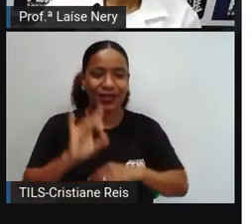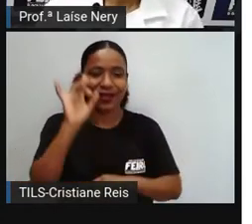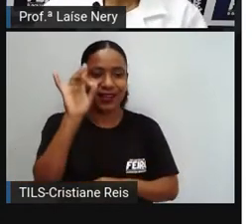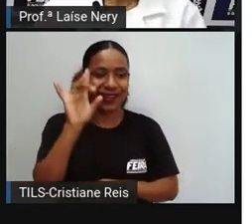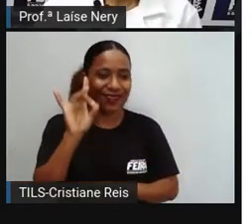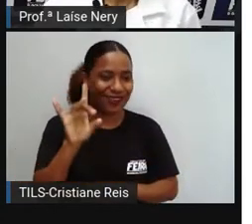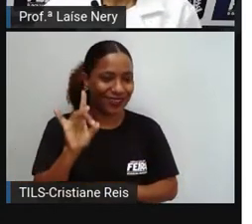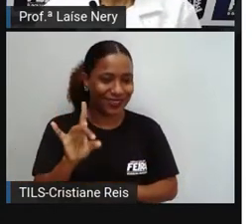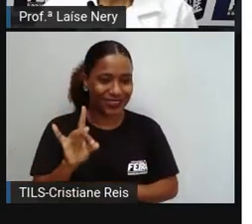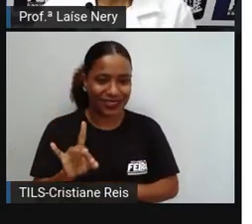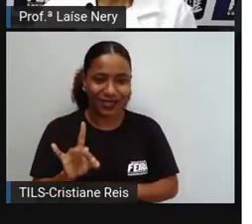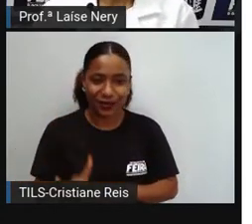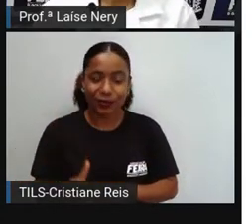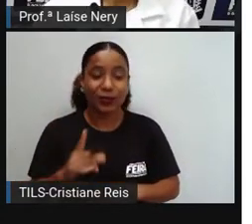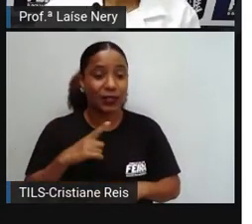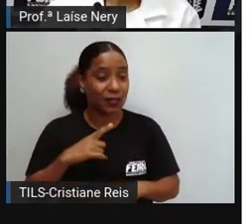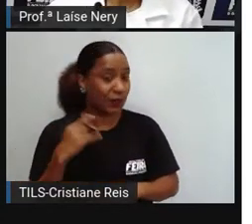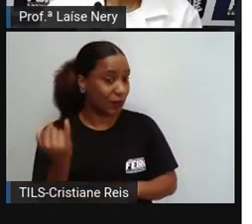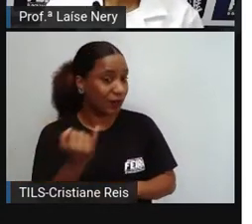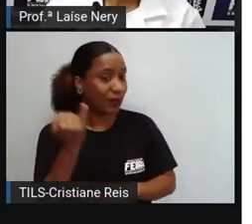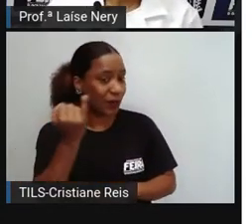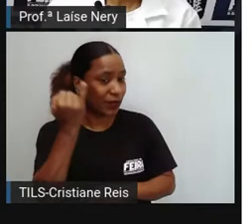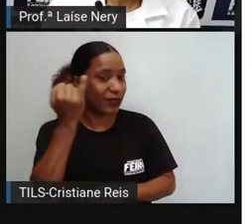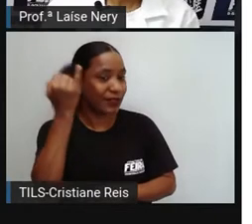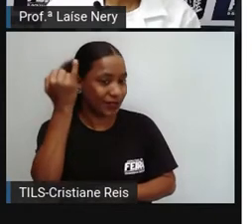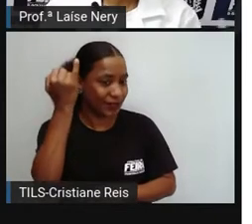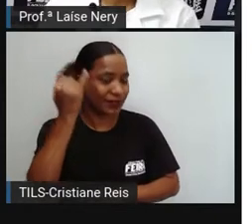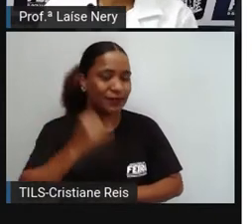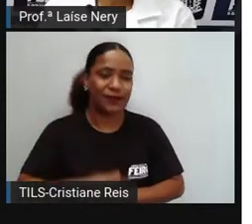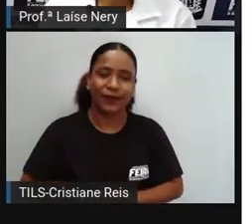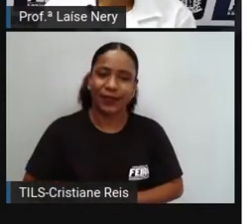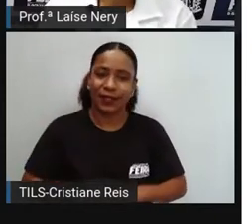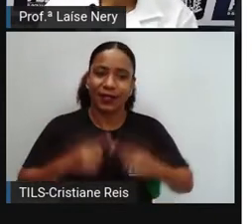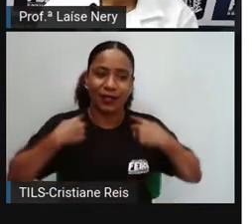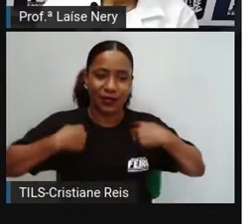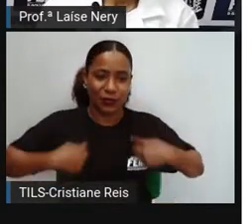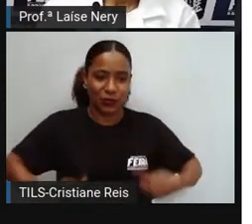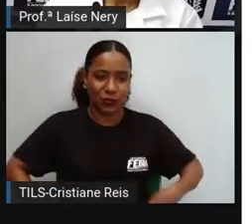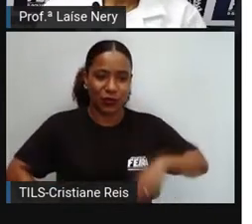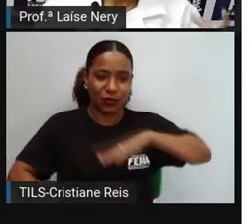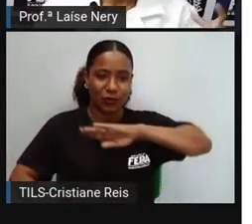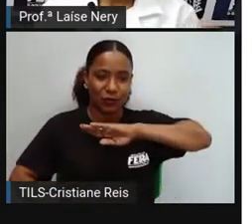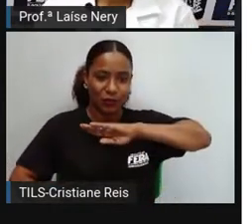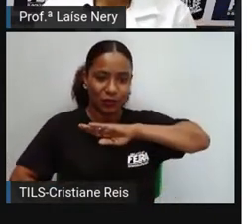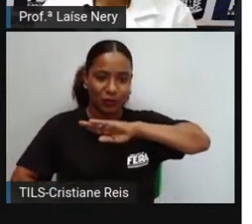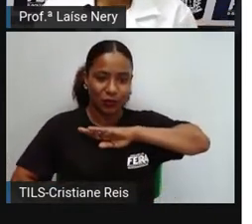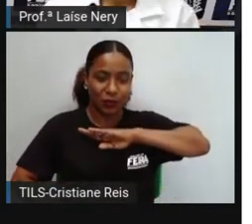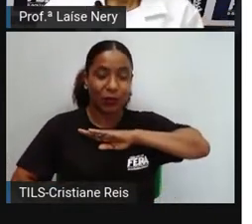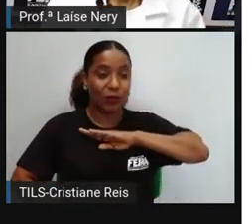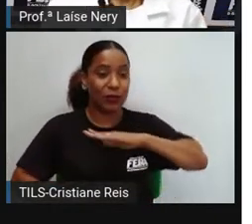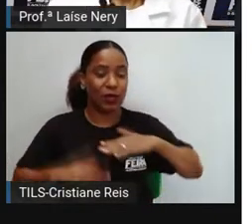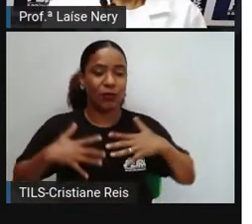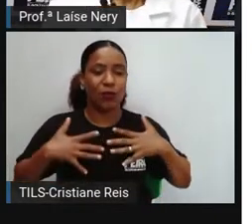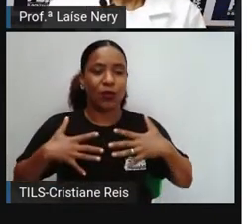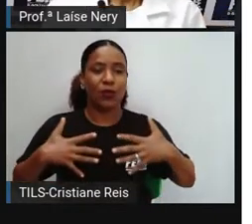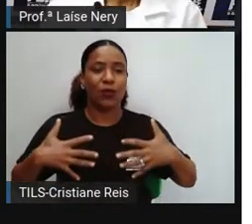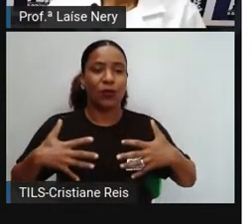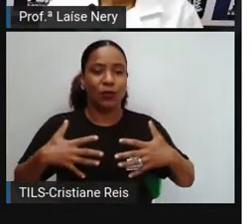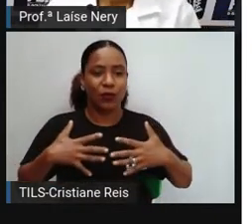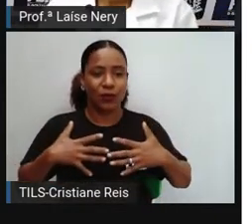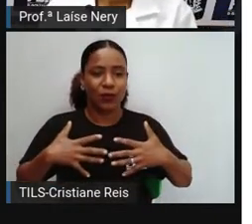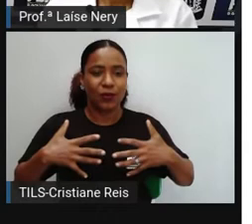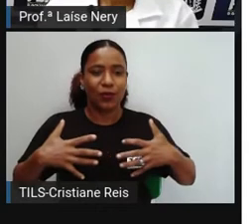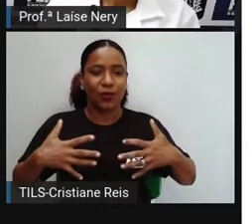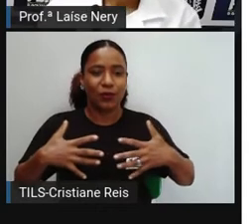estudamos que no tronco, por exemplo, ficam os nossos órgãos vitais, o pulmão, o nosso